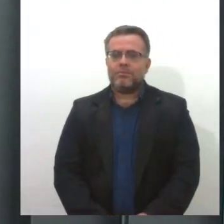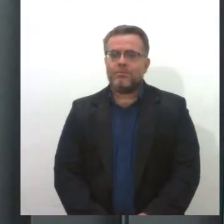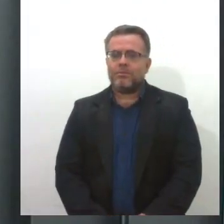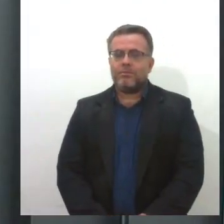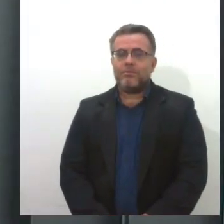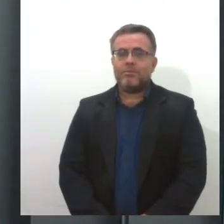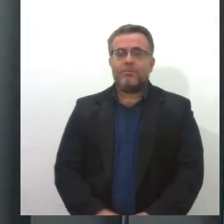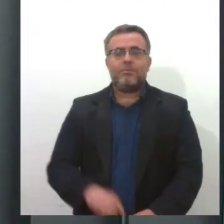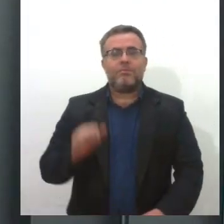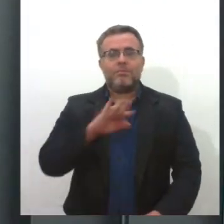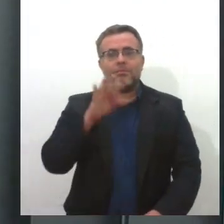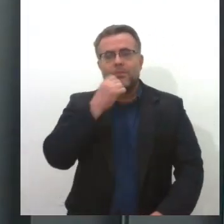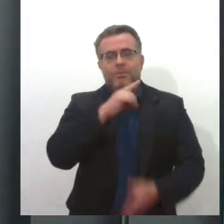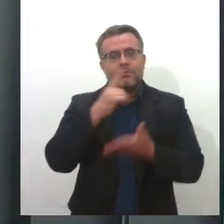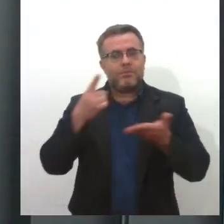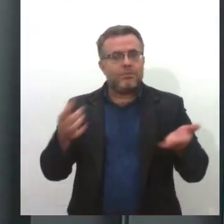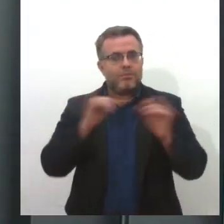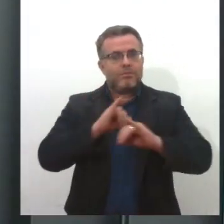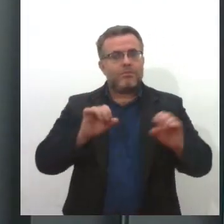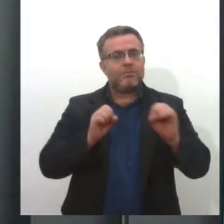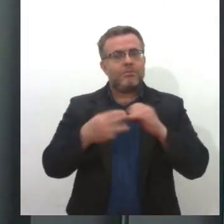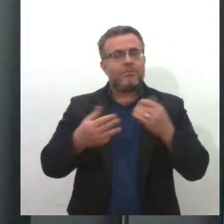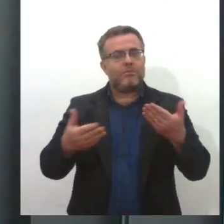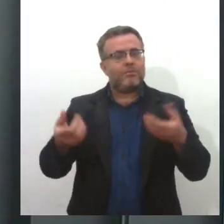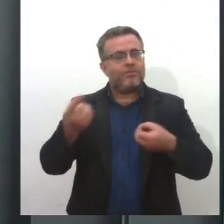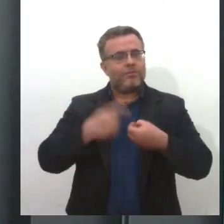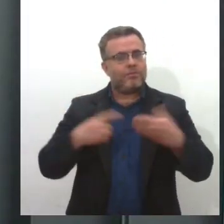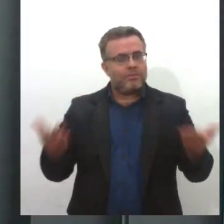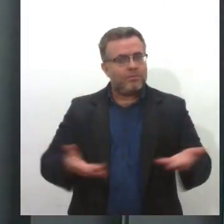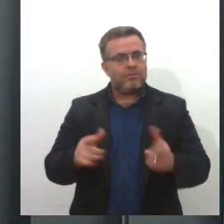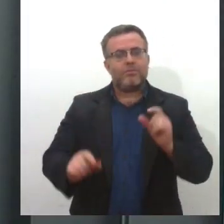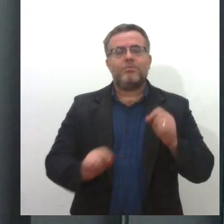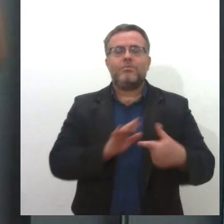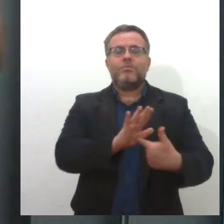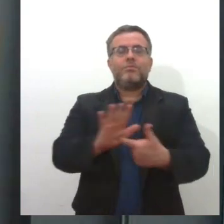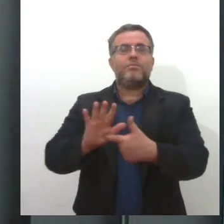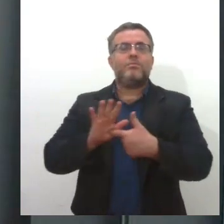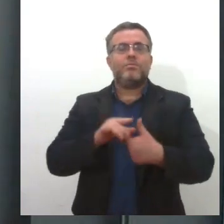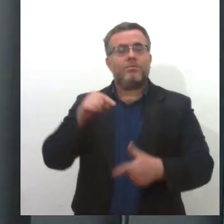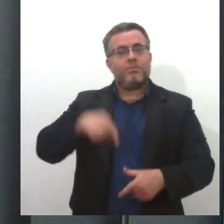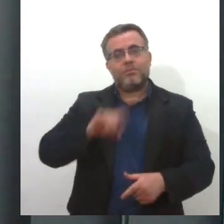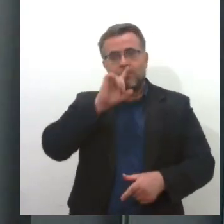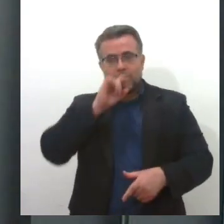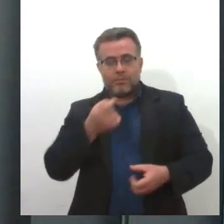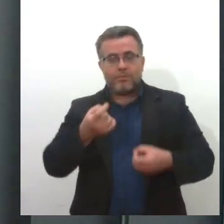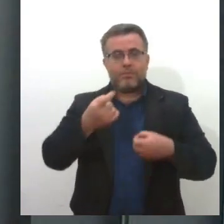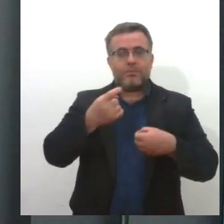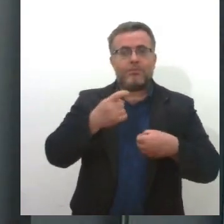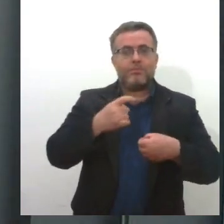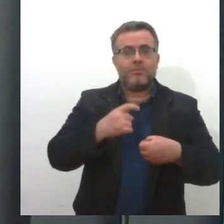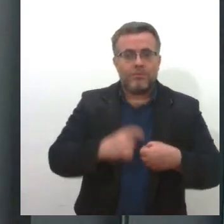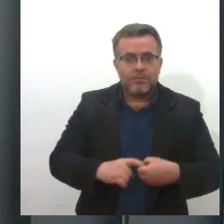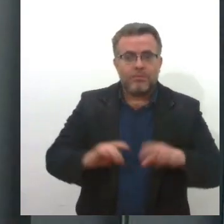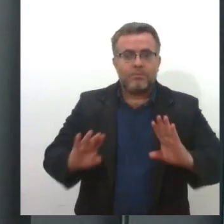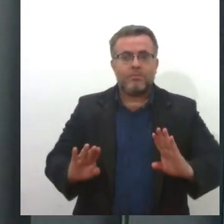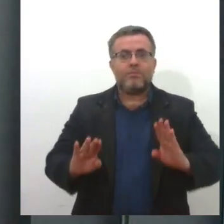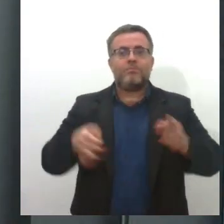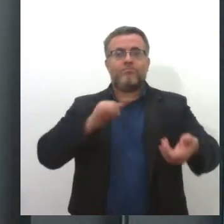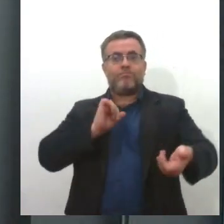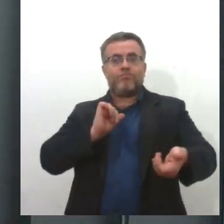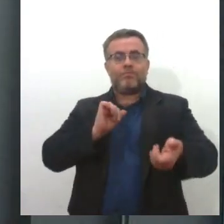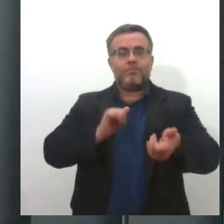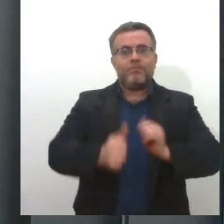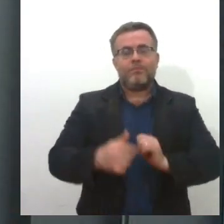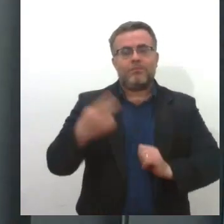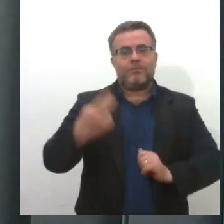Olá, bom dia! O Informativo TV Ales está de volta destacando que Aracaju voltará a ter o maior evento esportivo de rua da